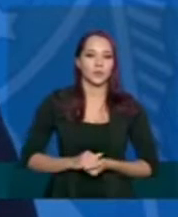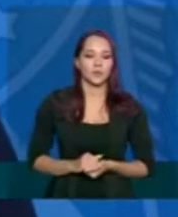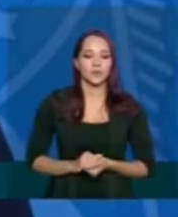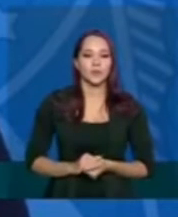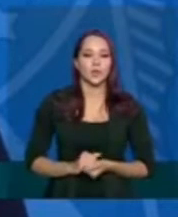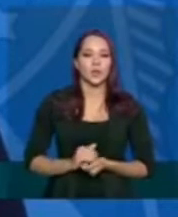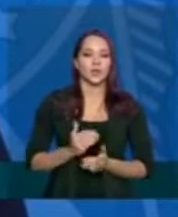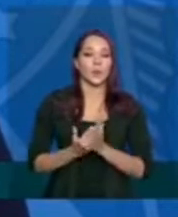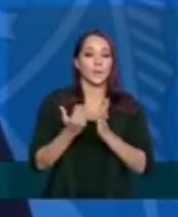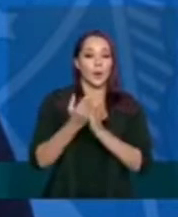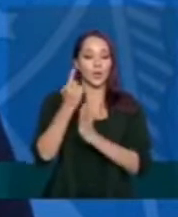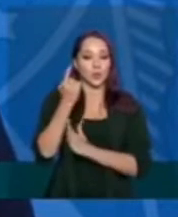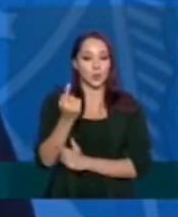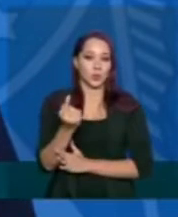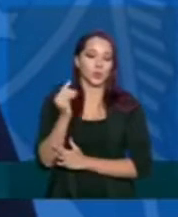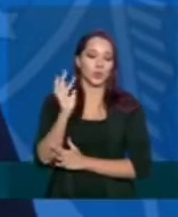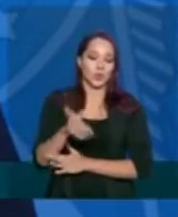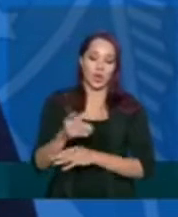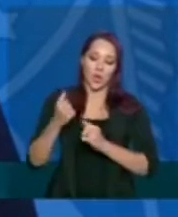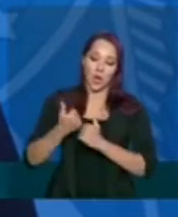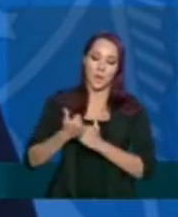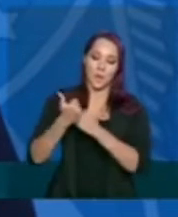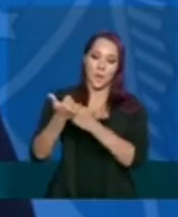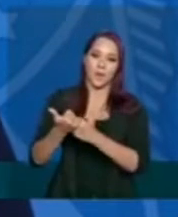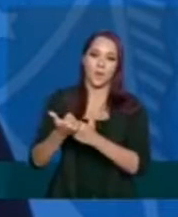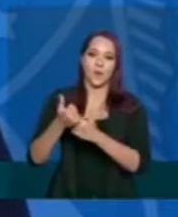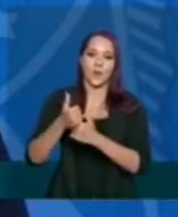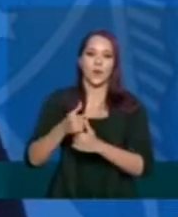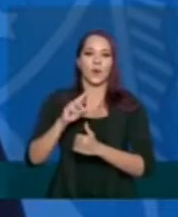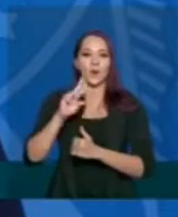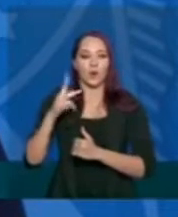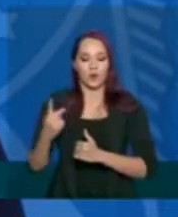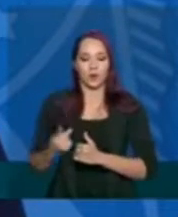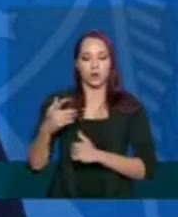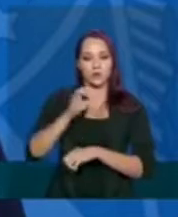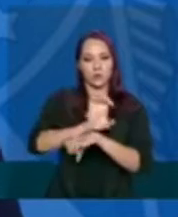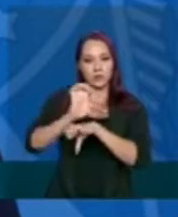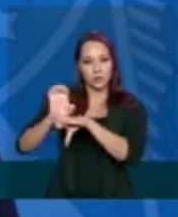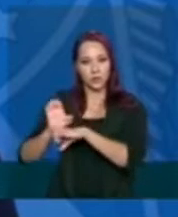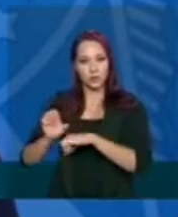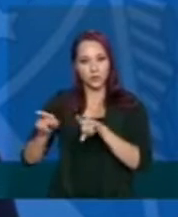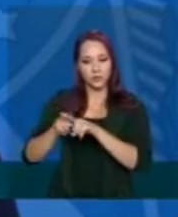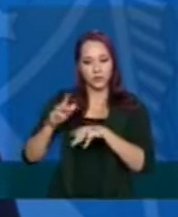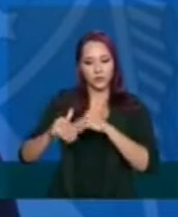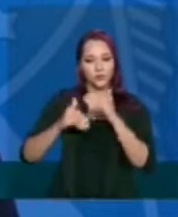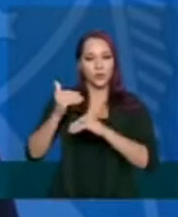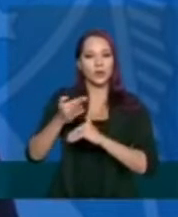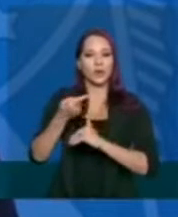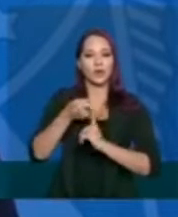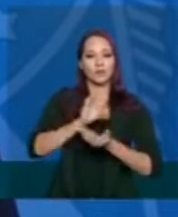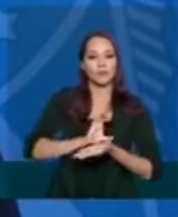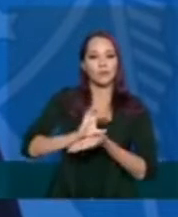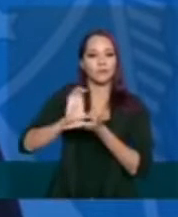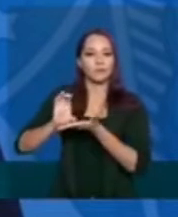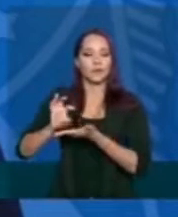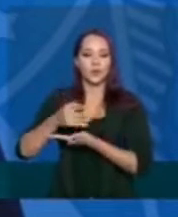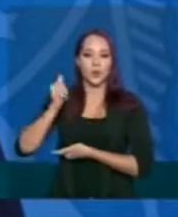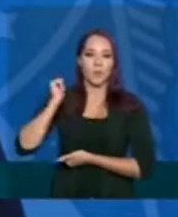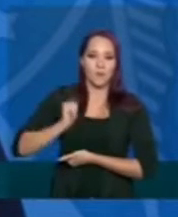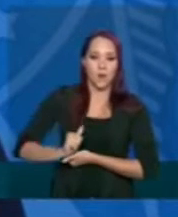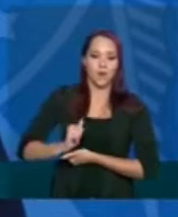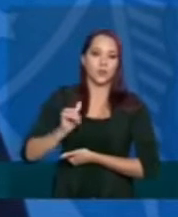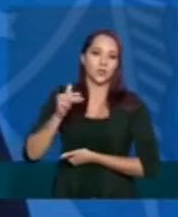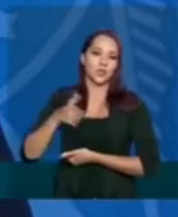ação de apoio aos recursos humanos dos estados também vem sendo desenvolvida, que é a bonificação sobre as bolsas de